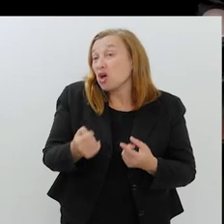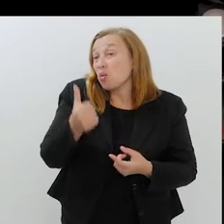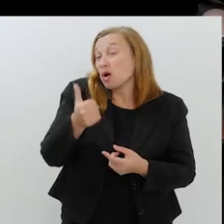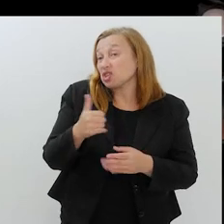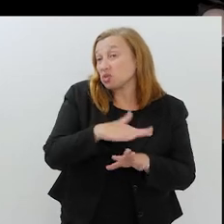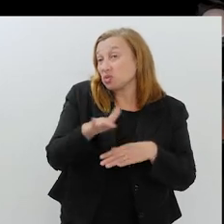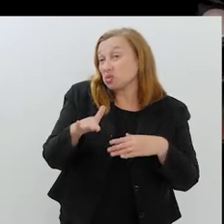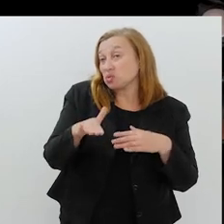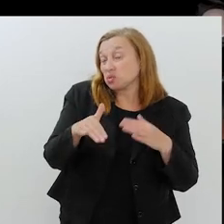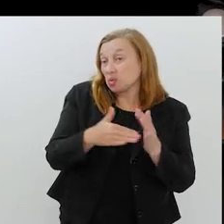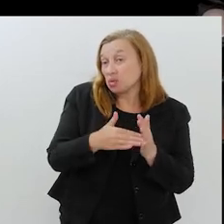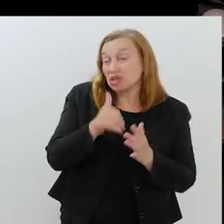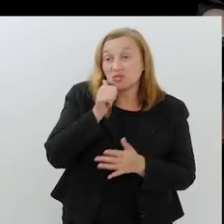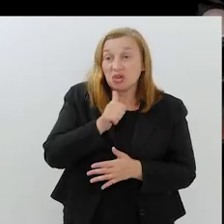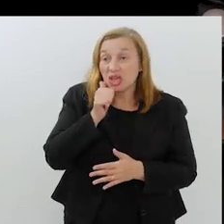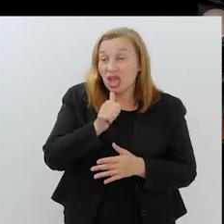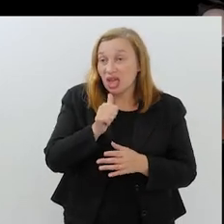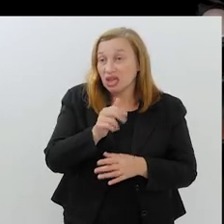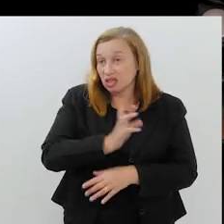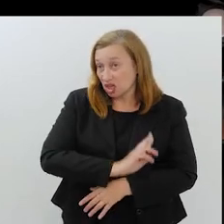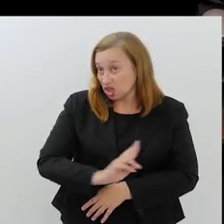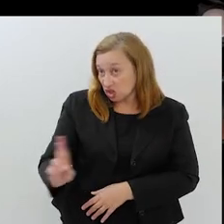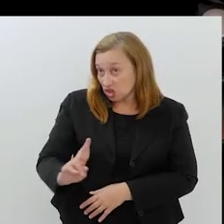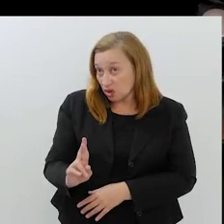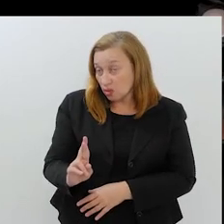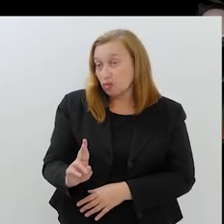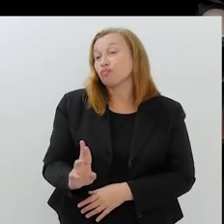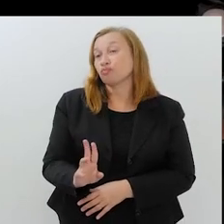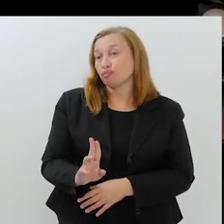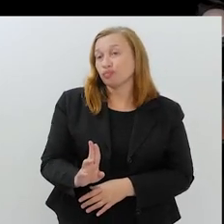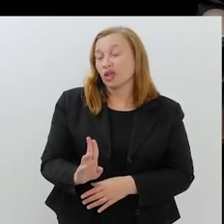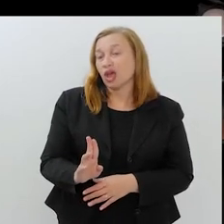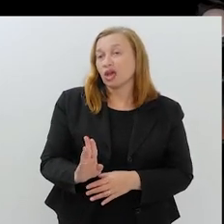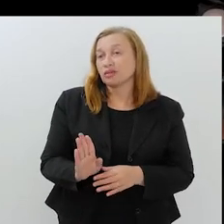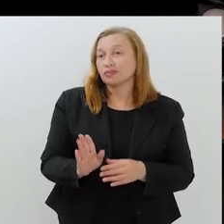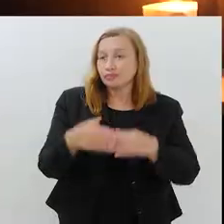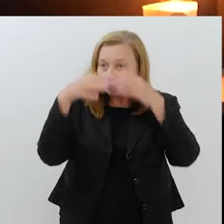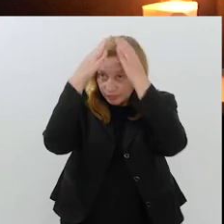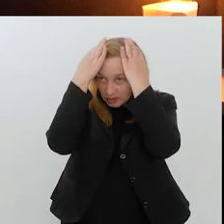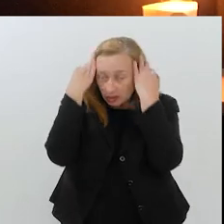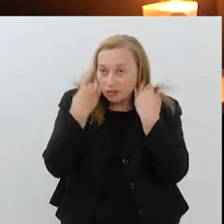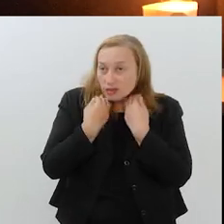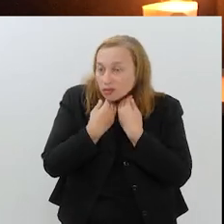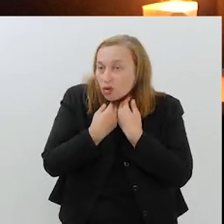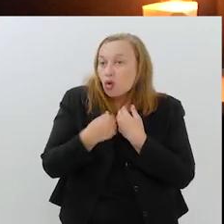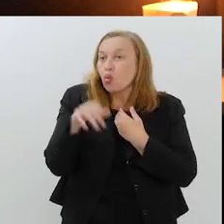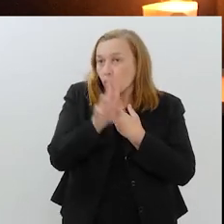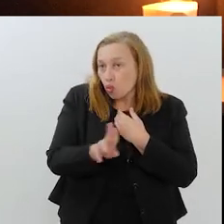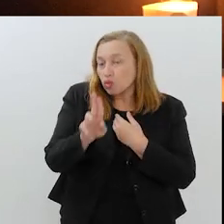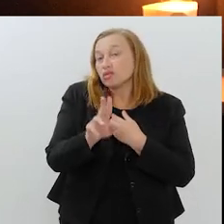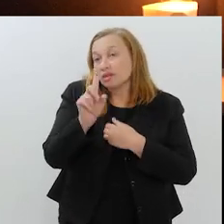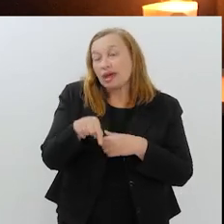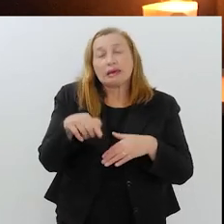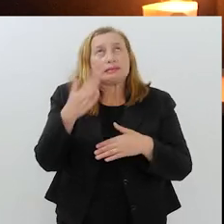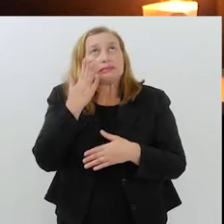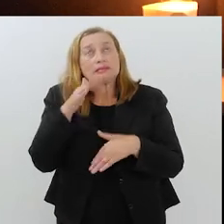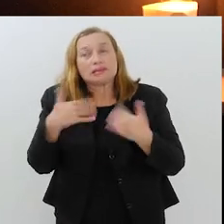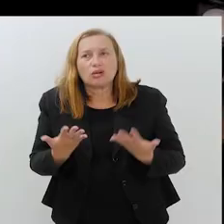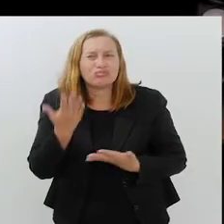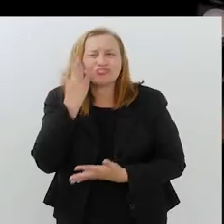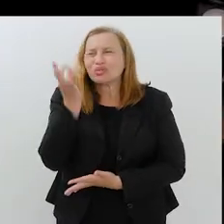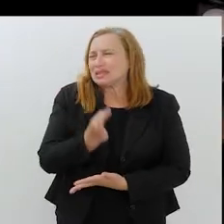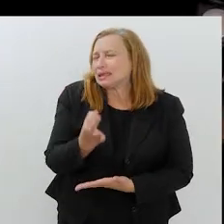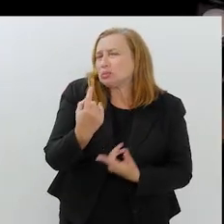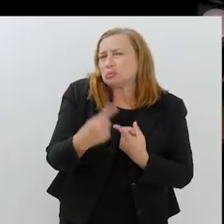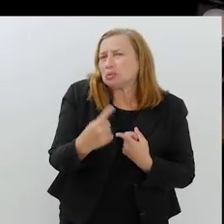quase todas as religiões das mulheres cobrem a cabeça na hora do sagrado. Exato. Quase todas. Então,